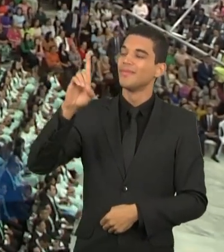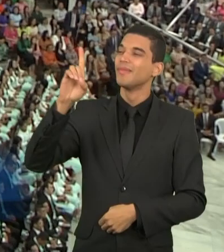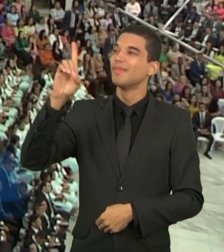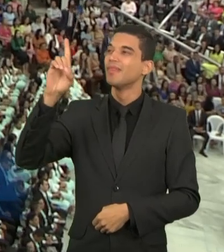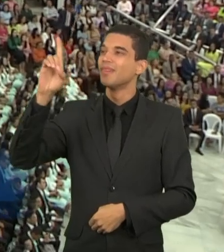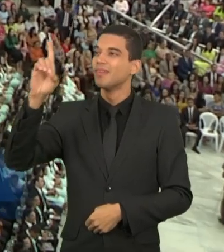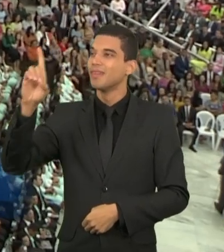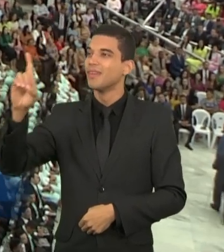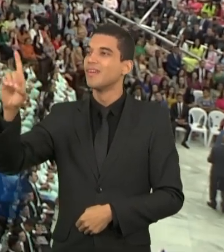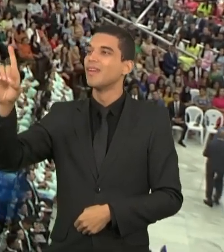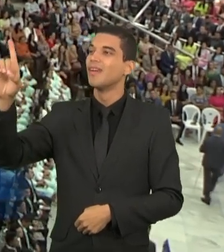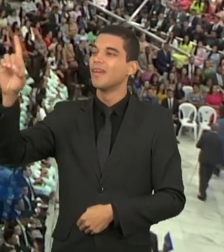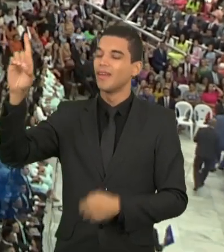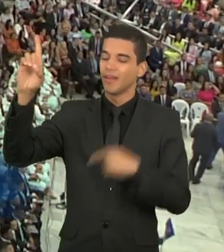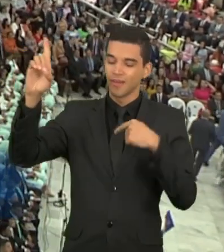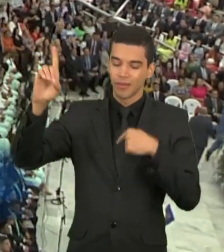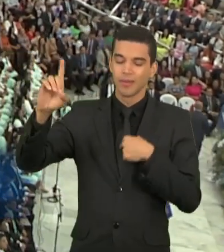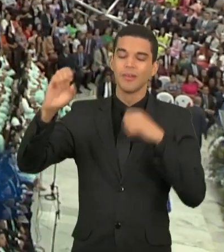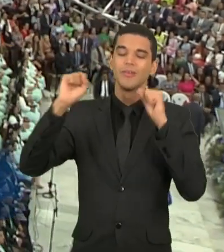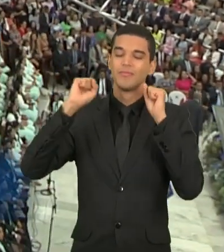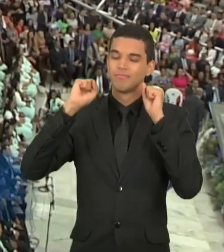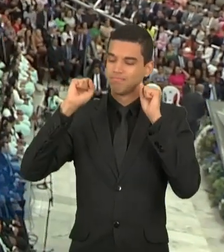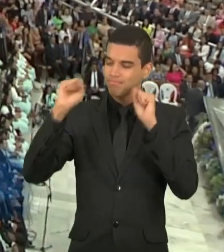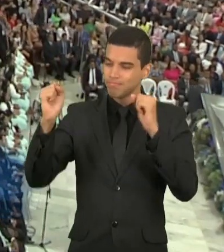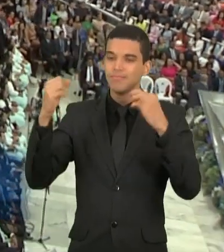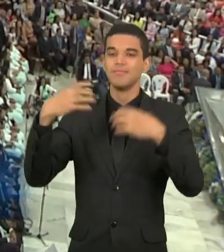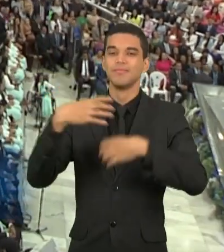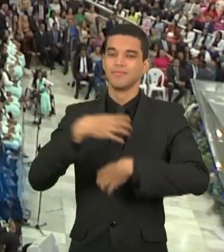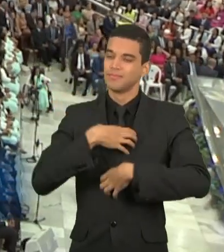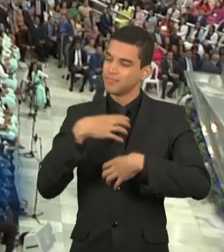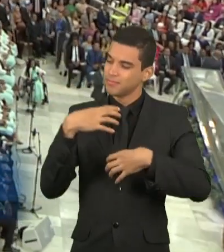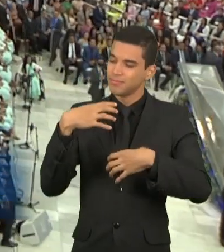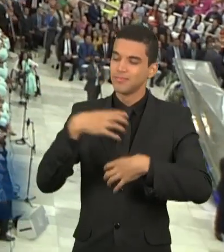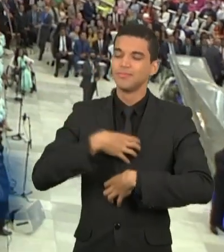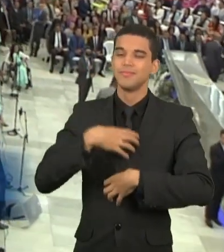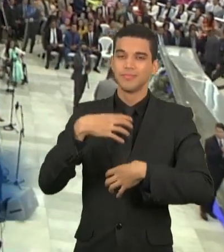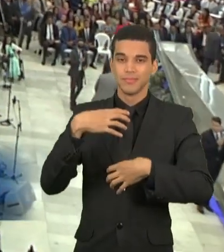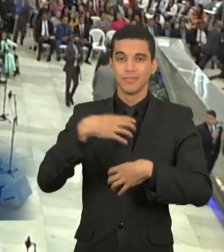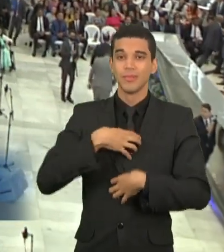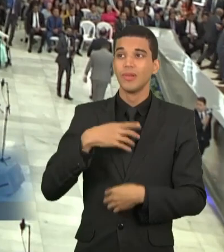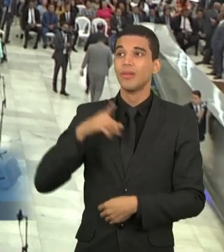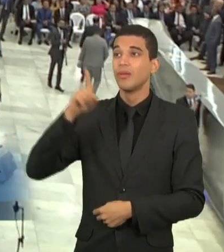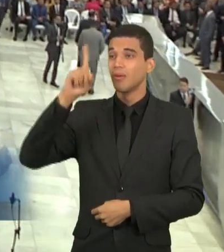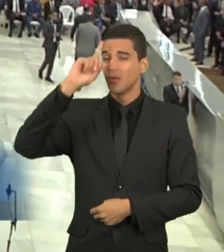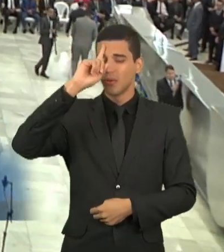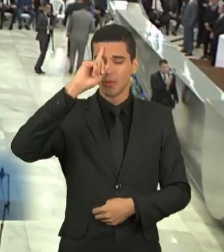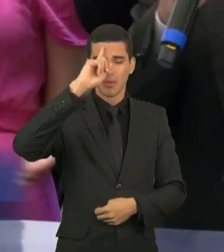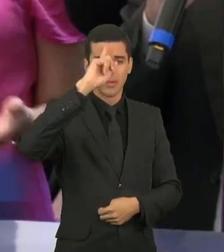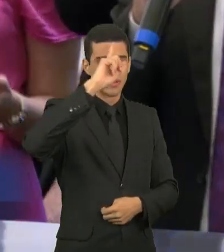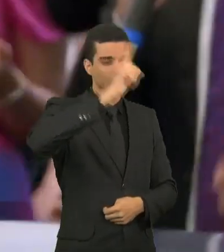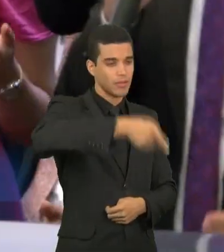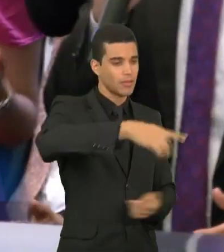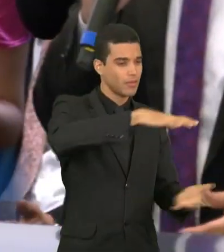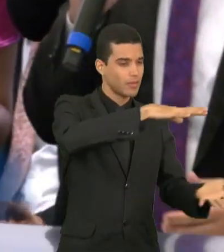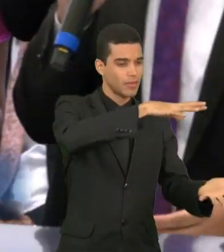voz, eu posso ouvir, a